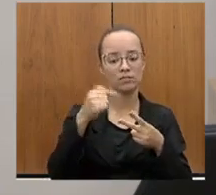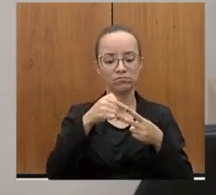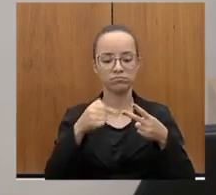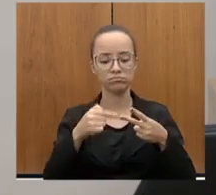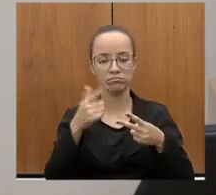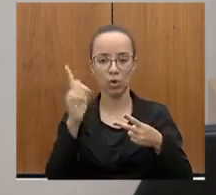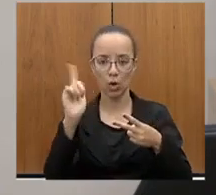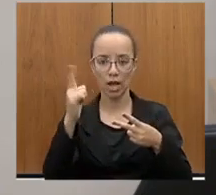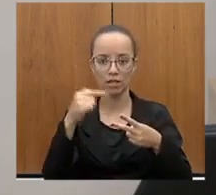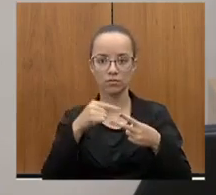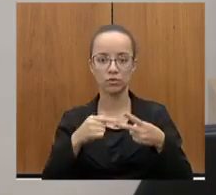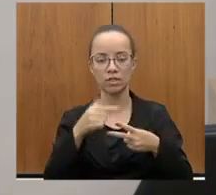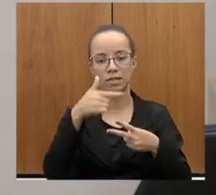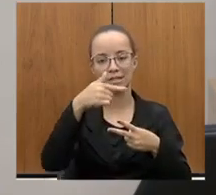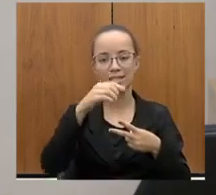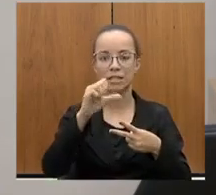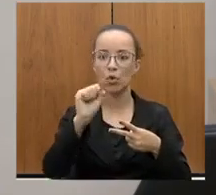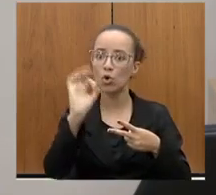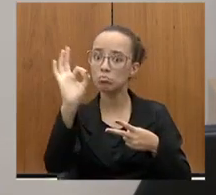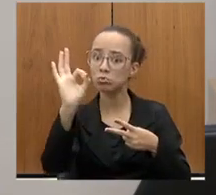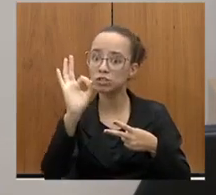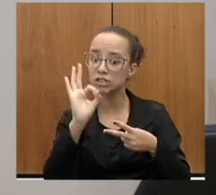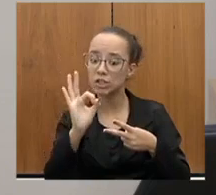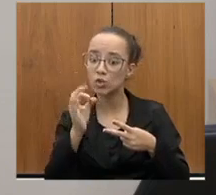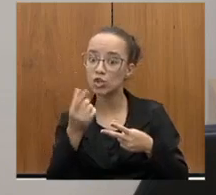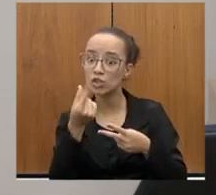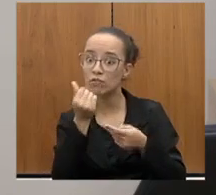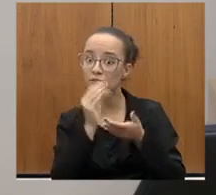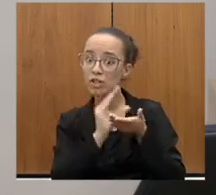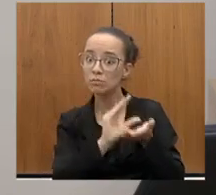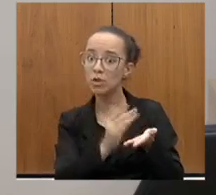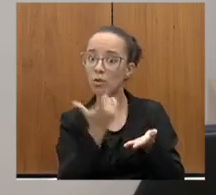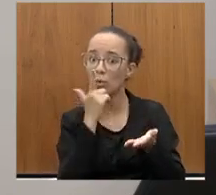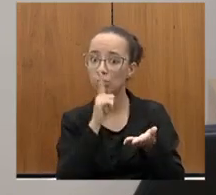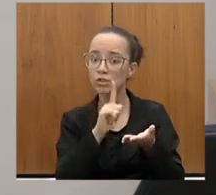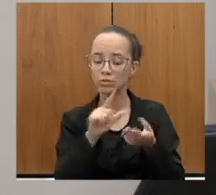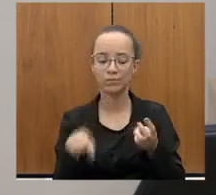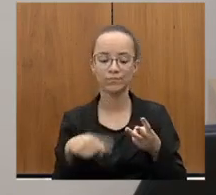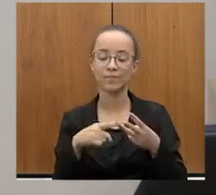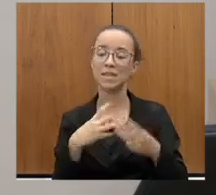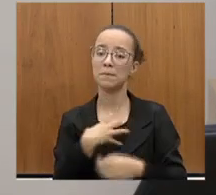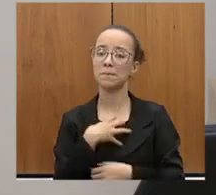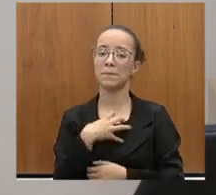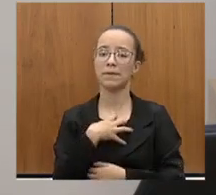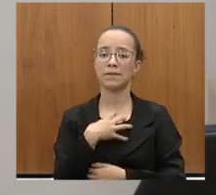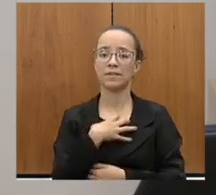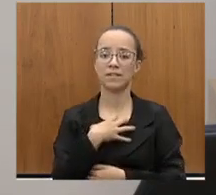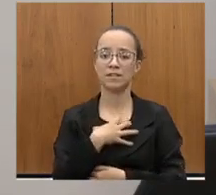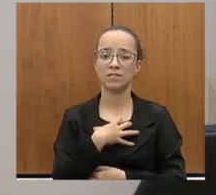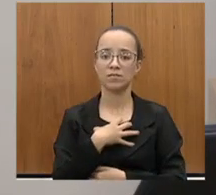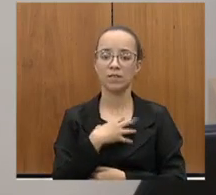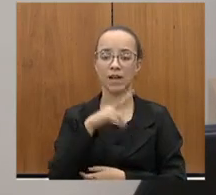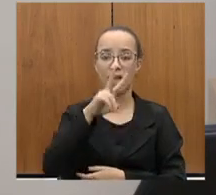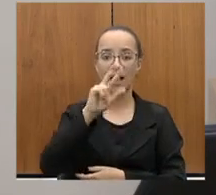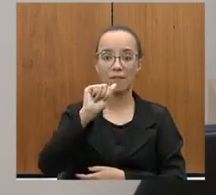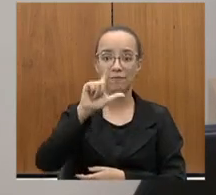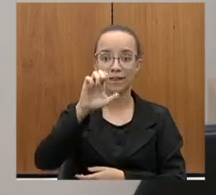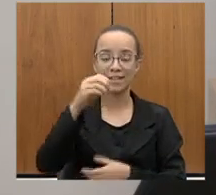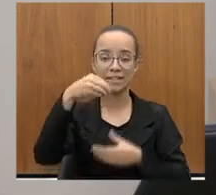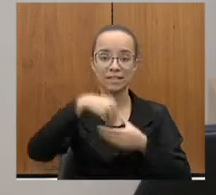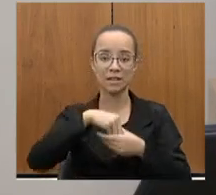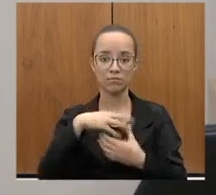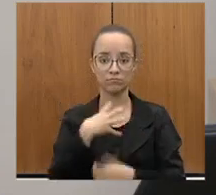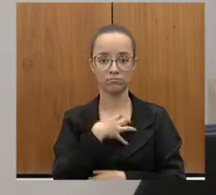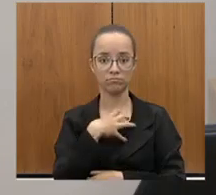,7% de investimento. E Bahia, a Vale na Bahia,